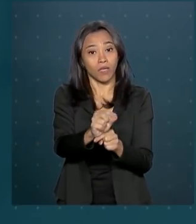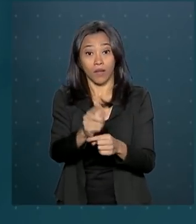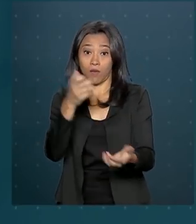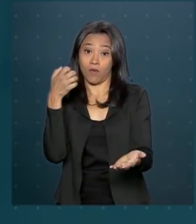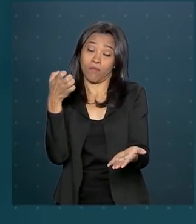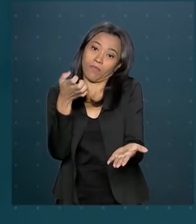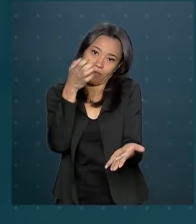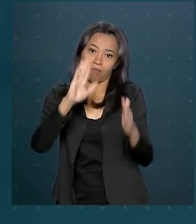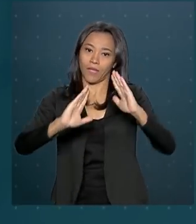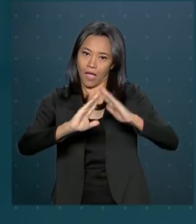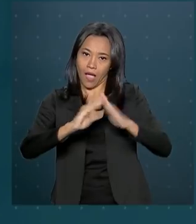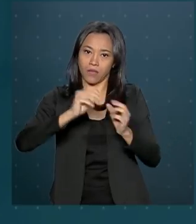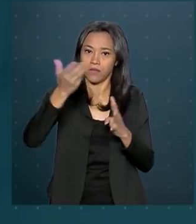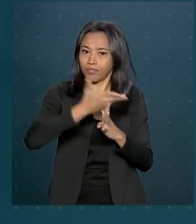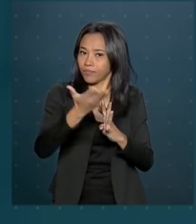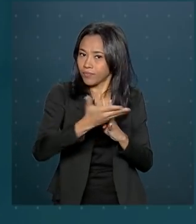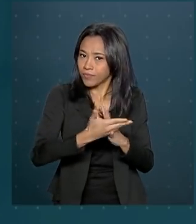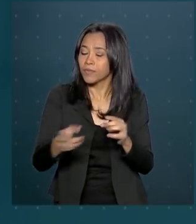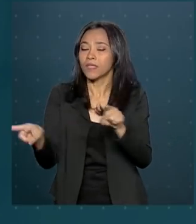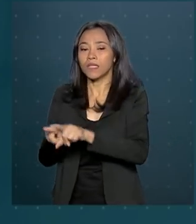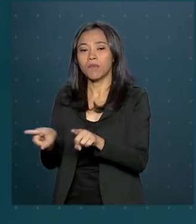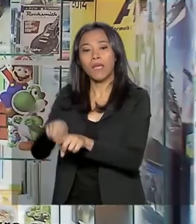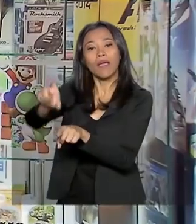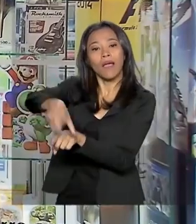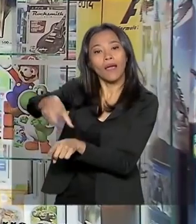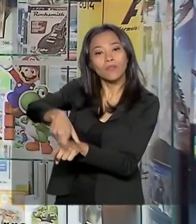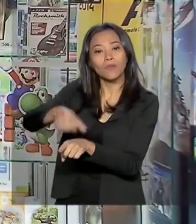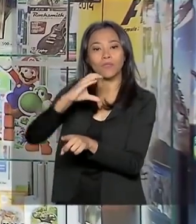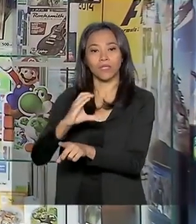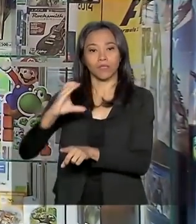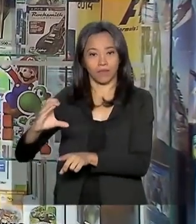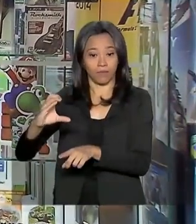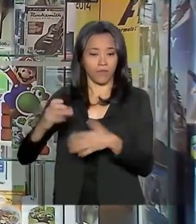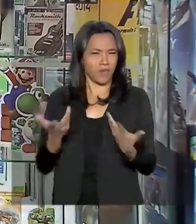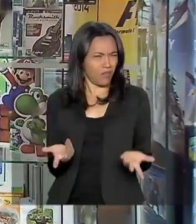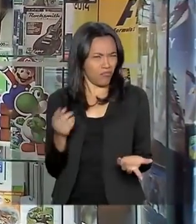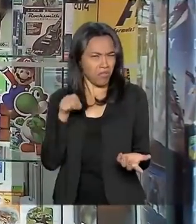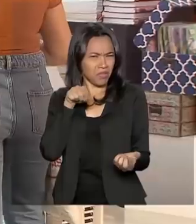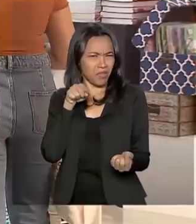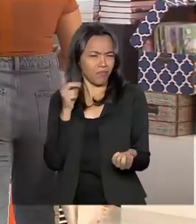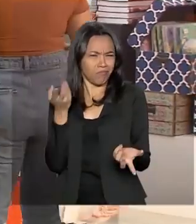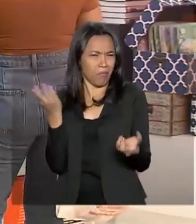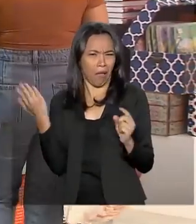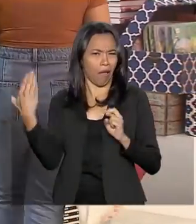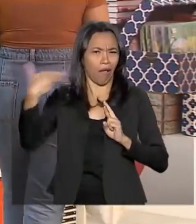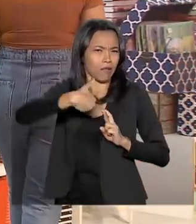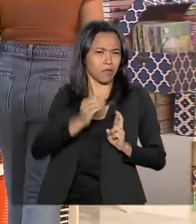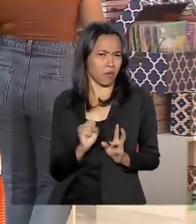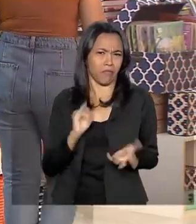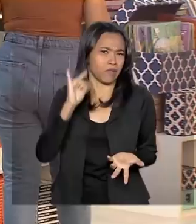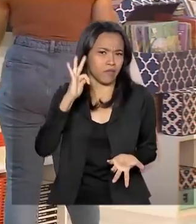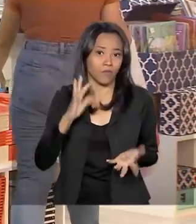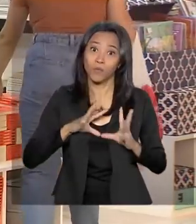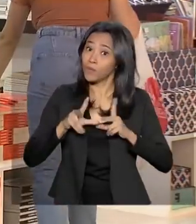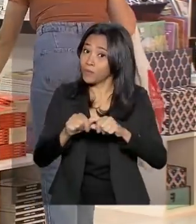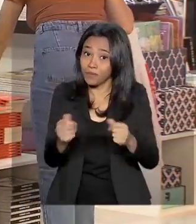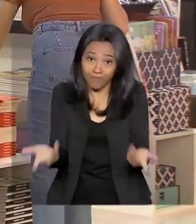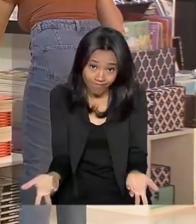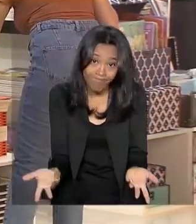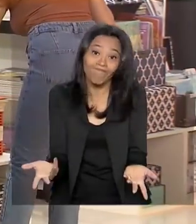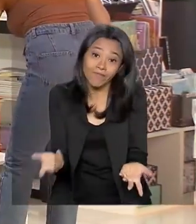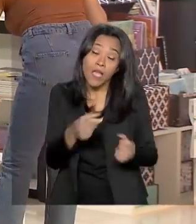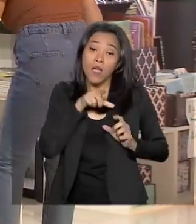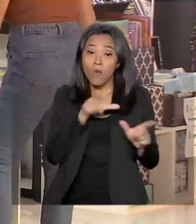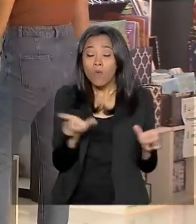casa própria e para cartões de crédito. E o que isso tem a ver com a inflação? Tudo. Quando a taxa Selic